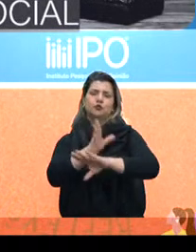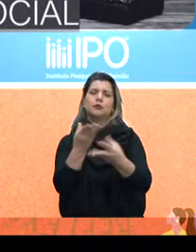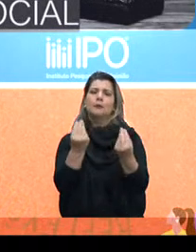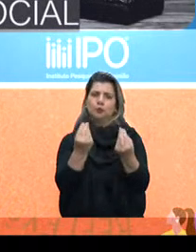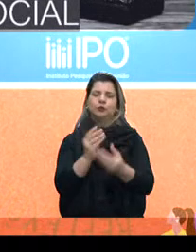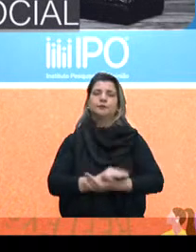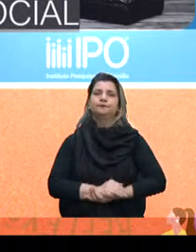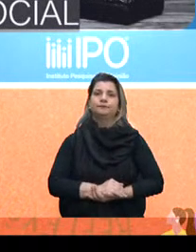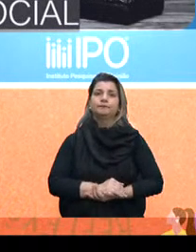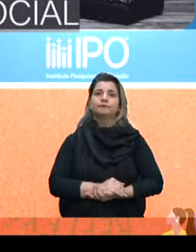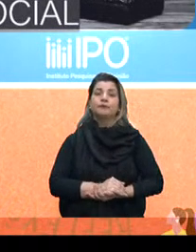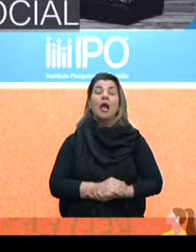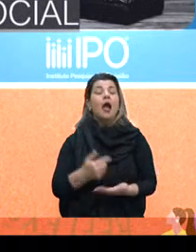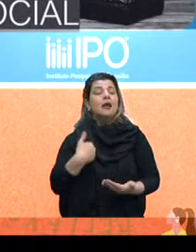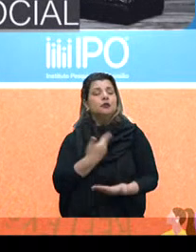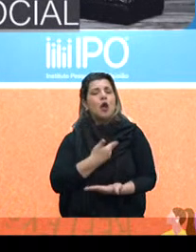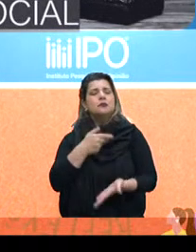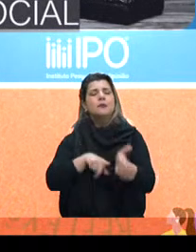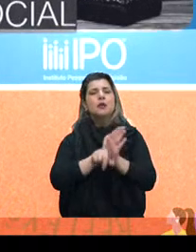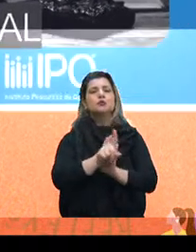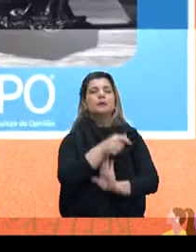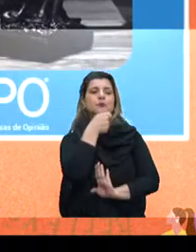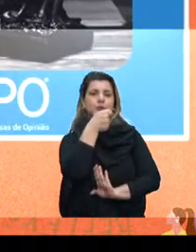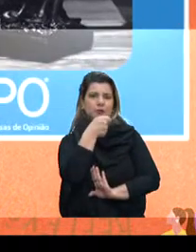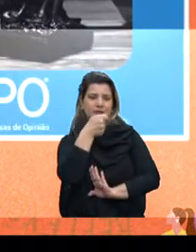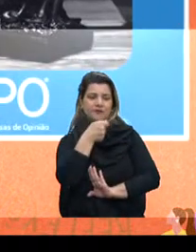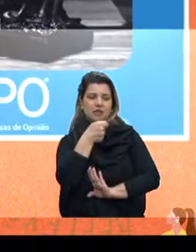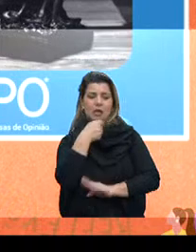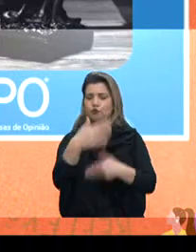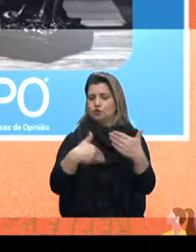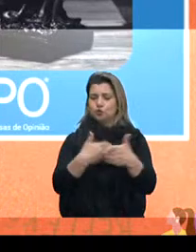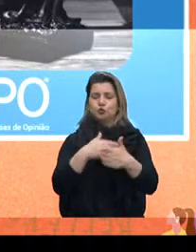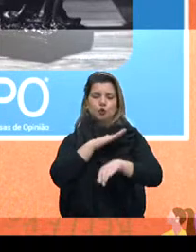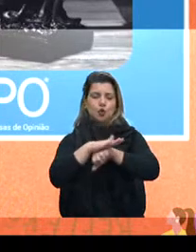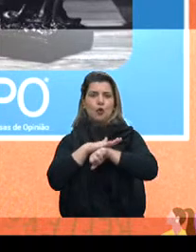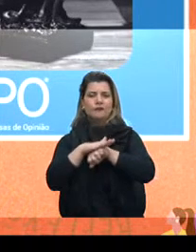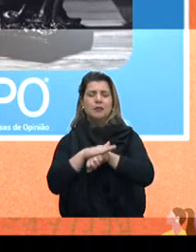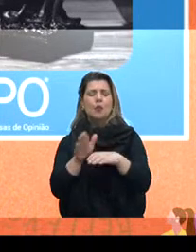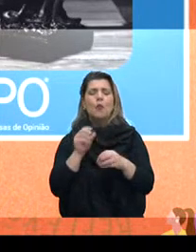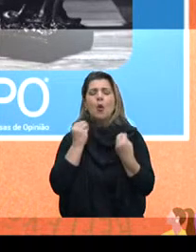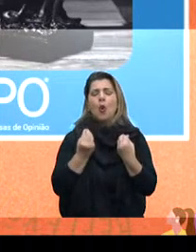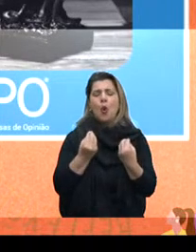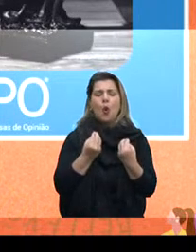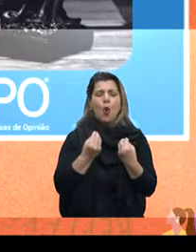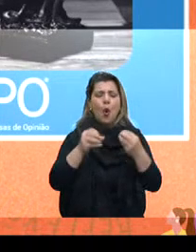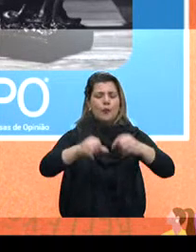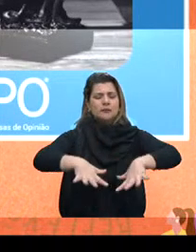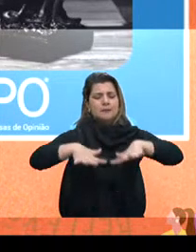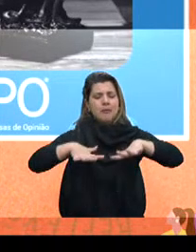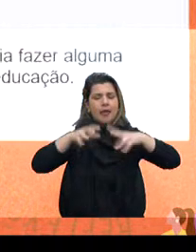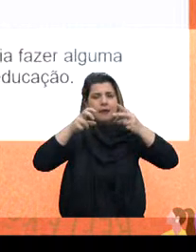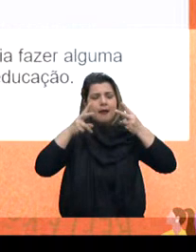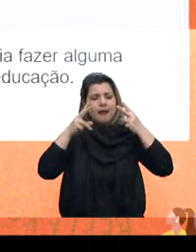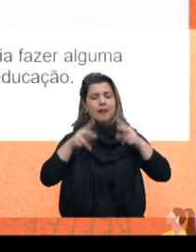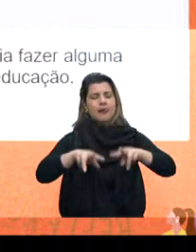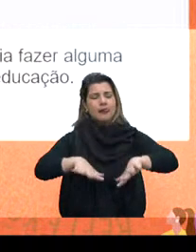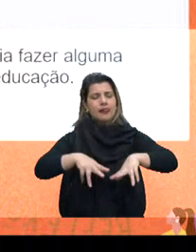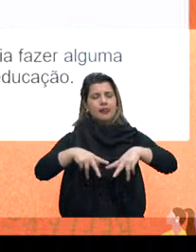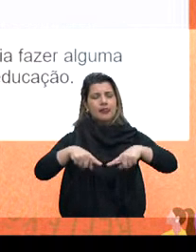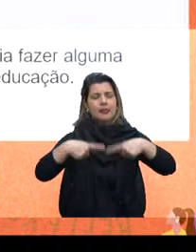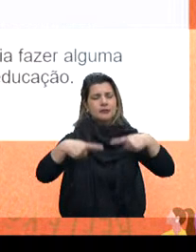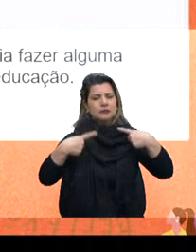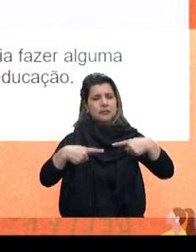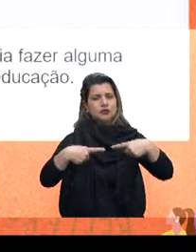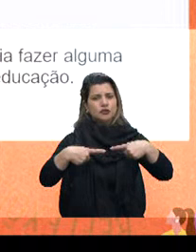chegamos aqui e perguntamos, então, para o entrevistado, diante de tudo que conversou, qual deve ser o olhar da Assembleia Legislativa para leis